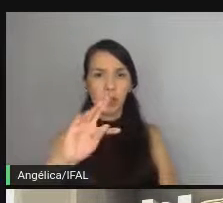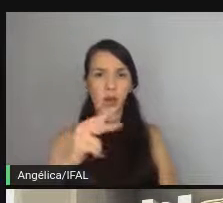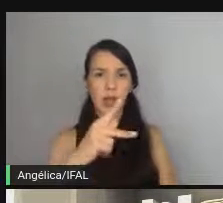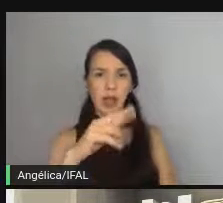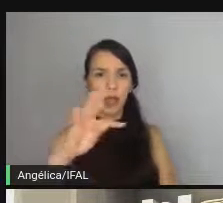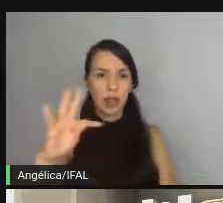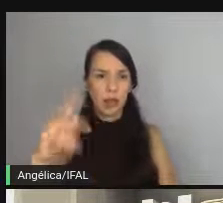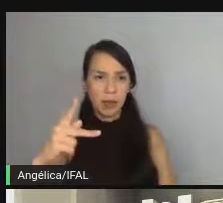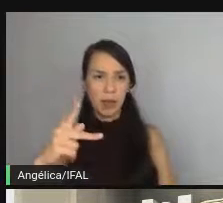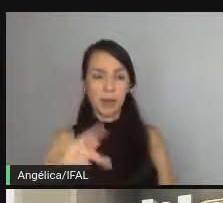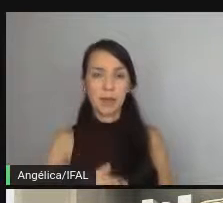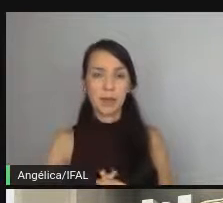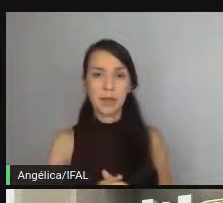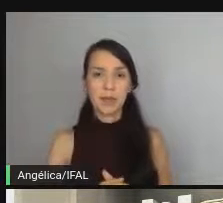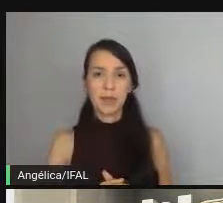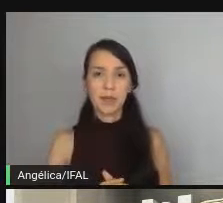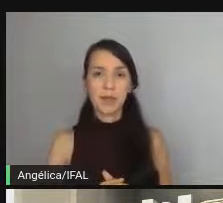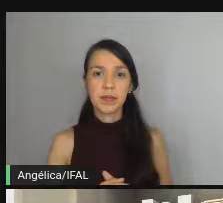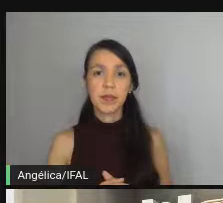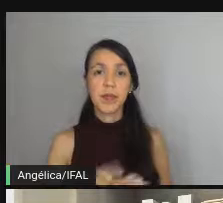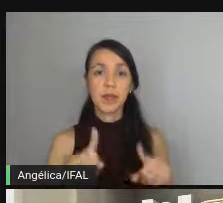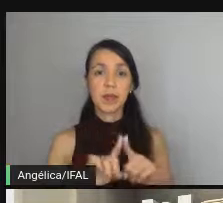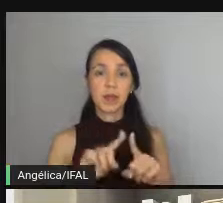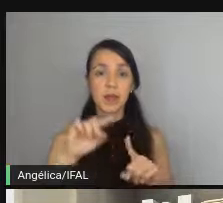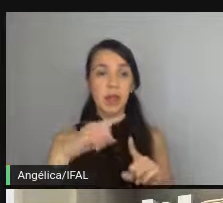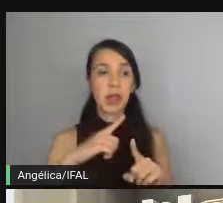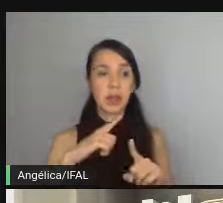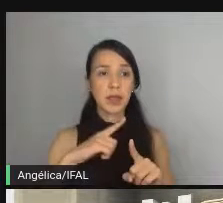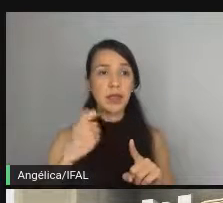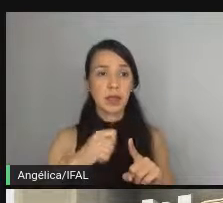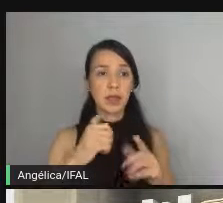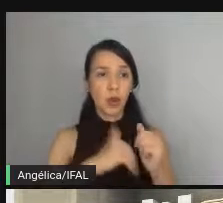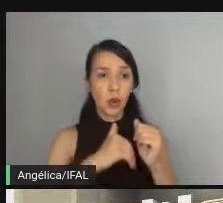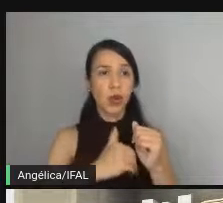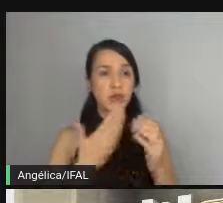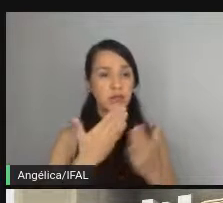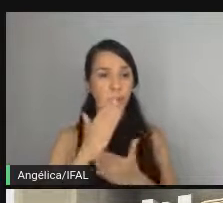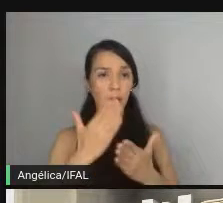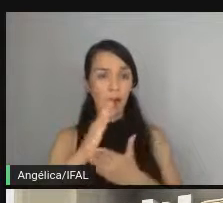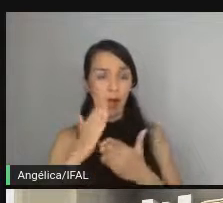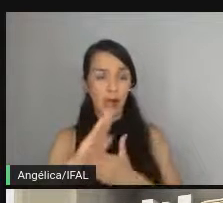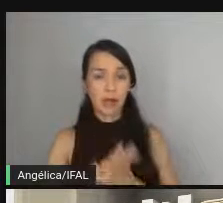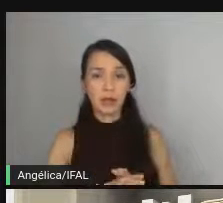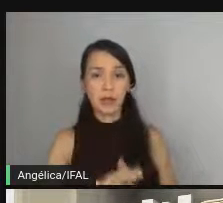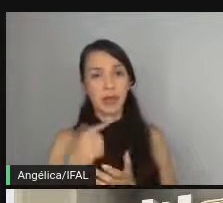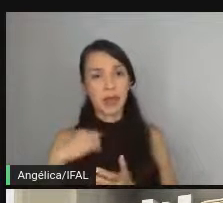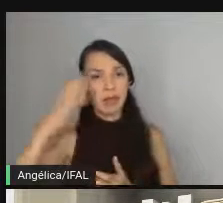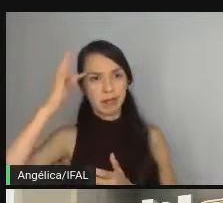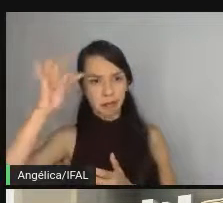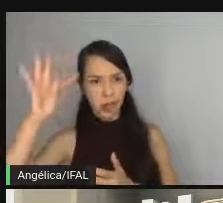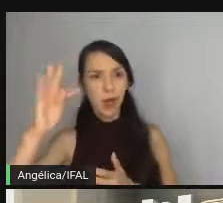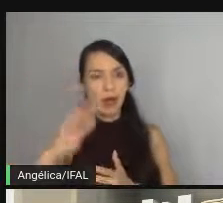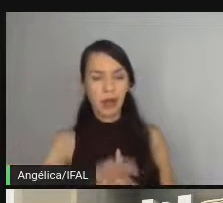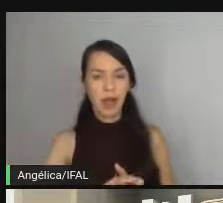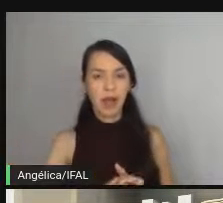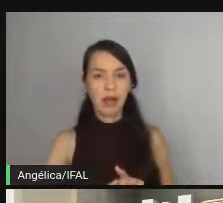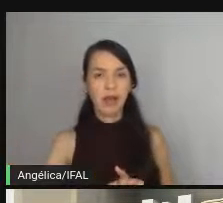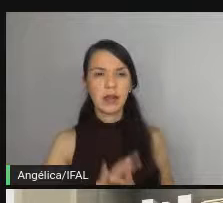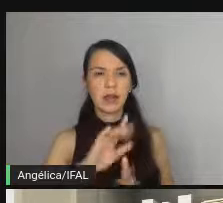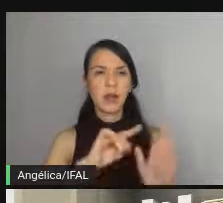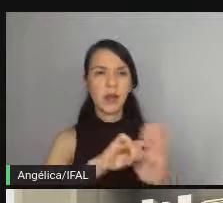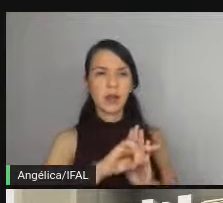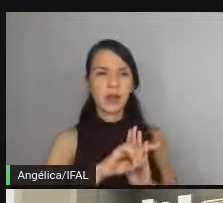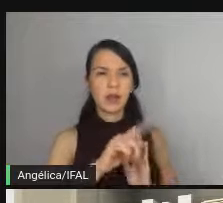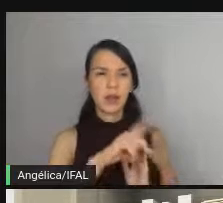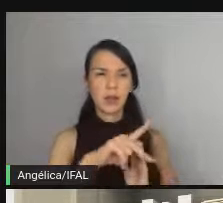o responsa do HTTP e o código tem que continuar passando também em teoria isso uma dúvida você